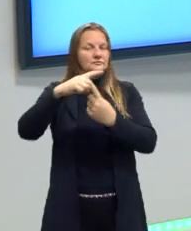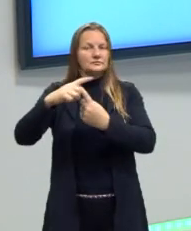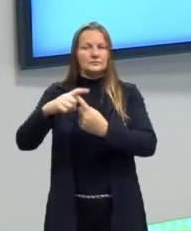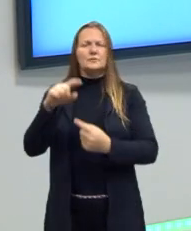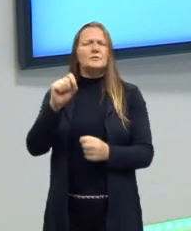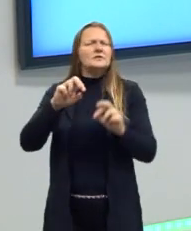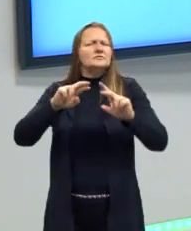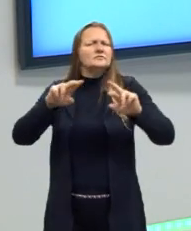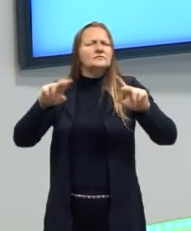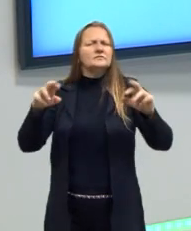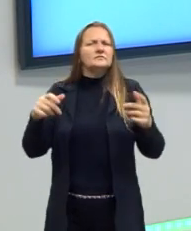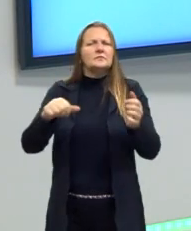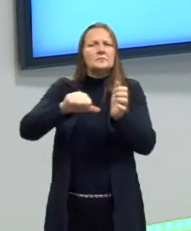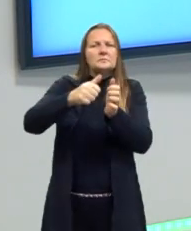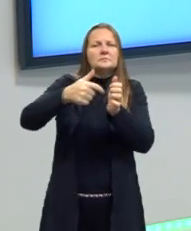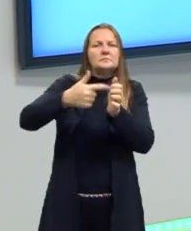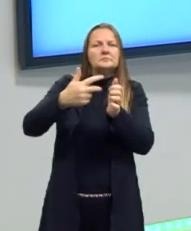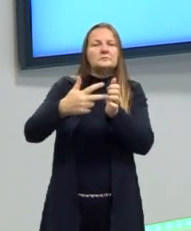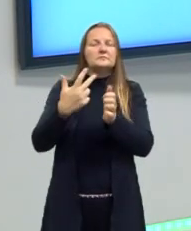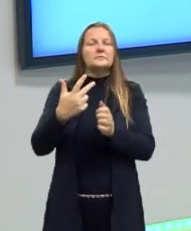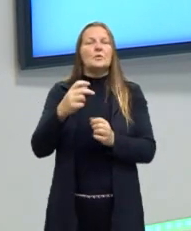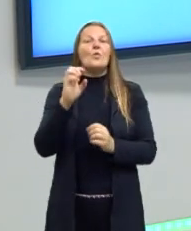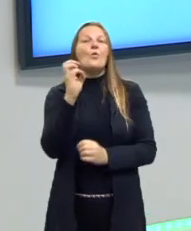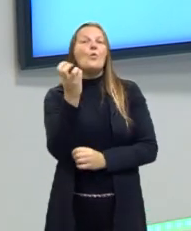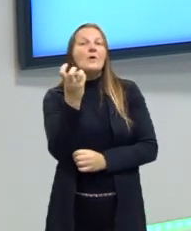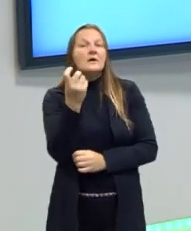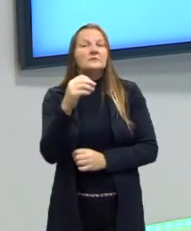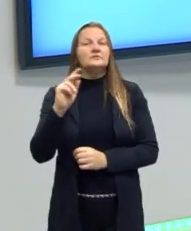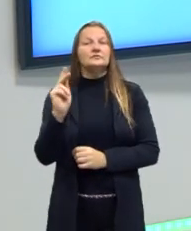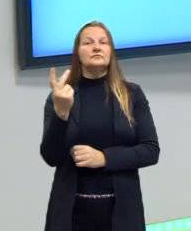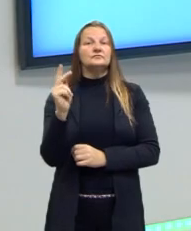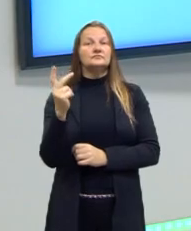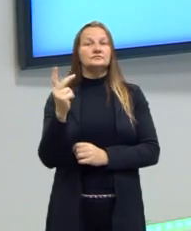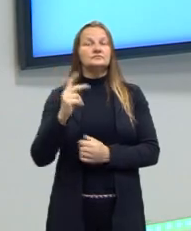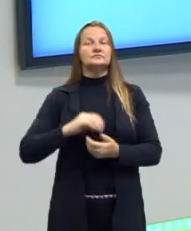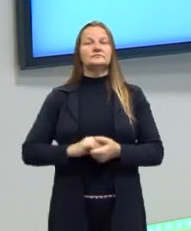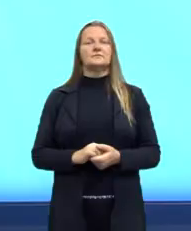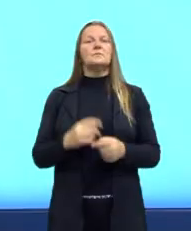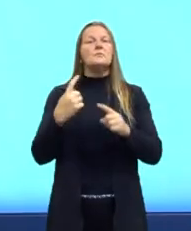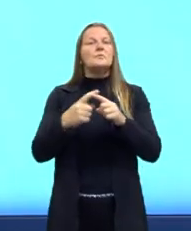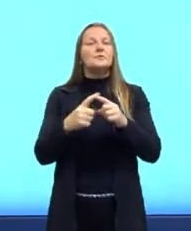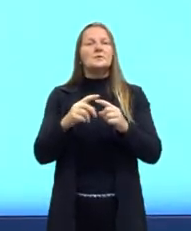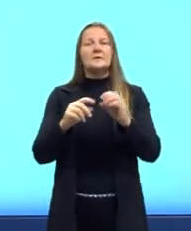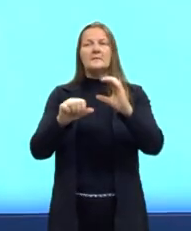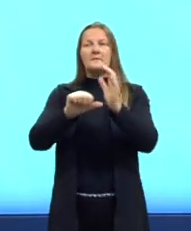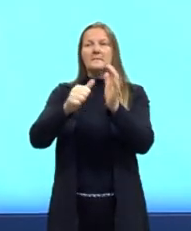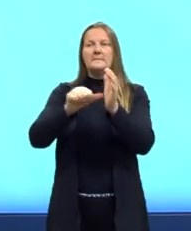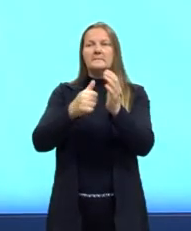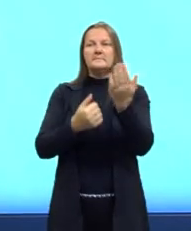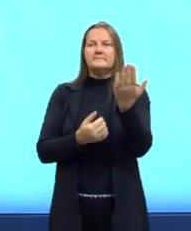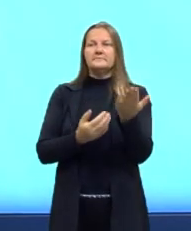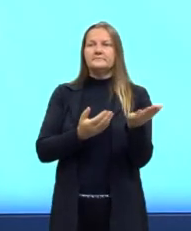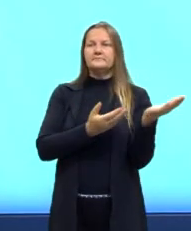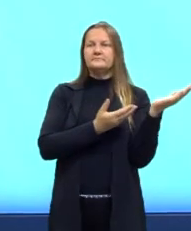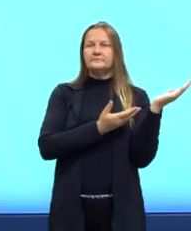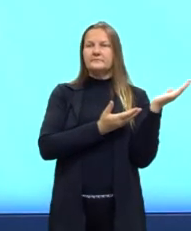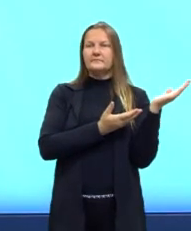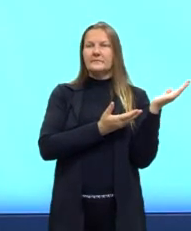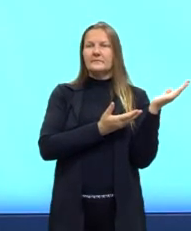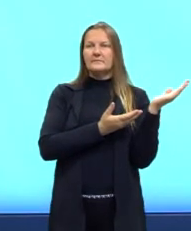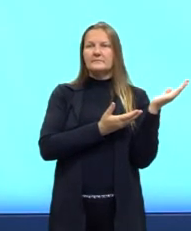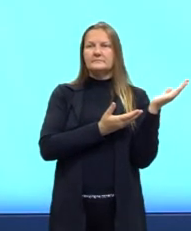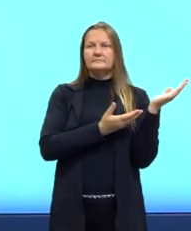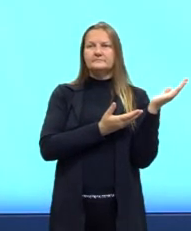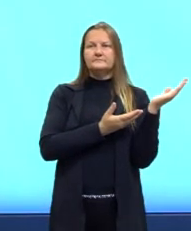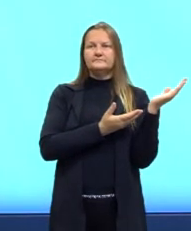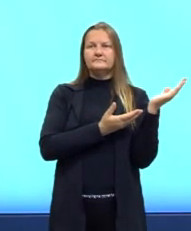vai diferenciar elas são os hidrogênios, a gente consegue ver pelos hidrogênios. Por quê? As primárias, elas são, é uma